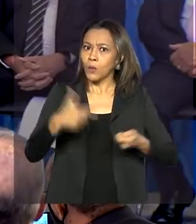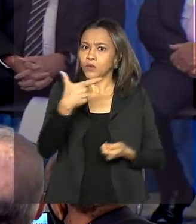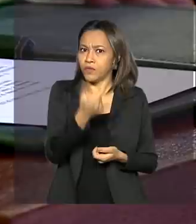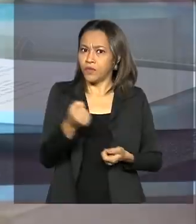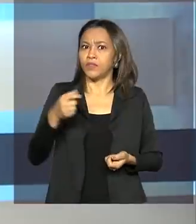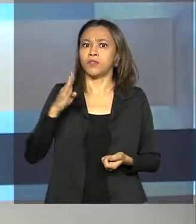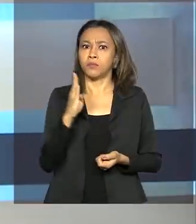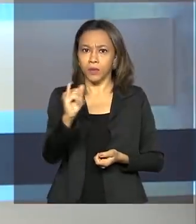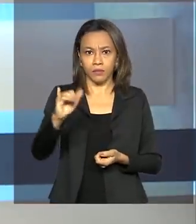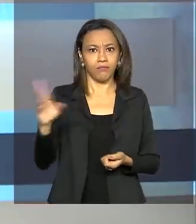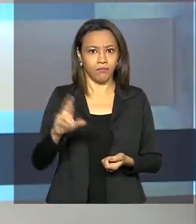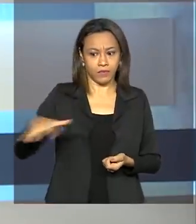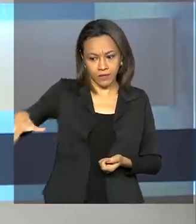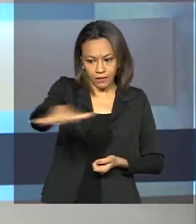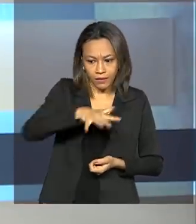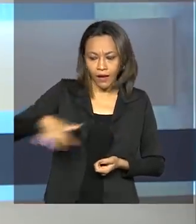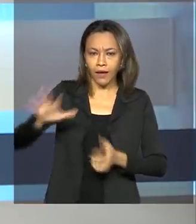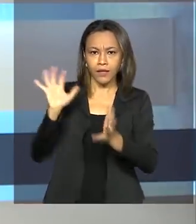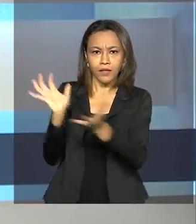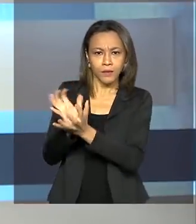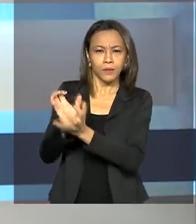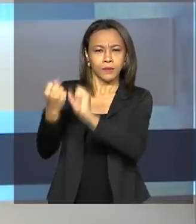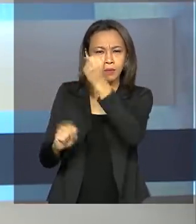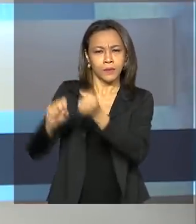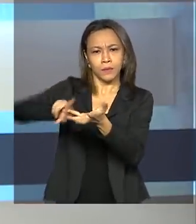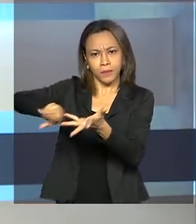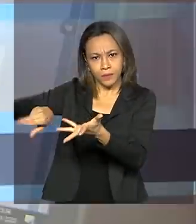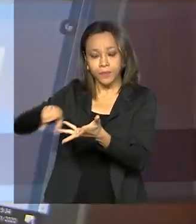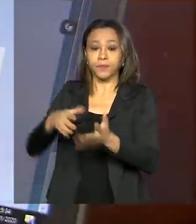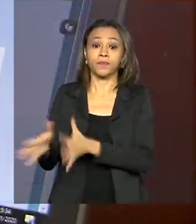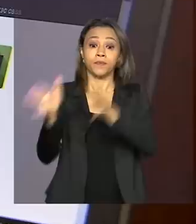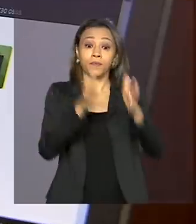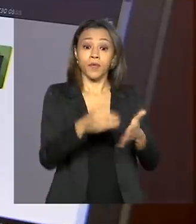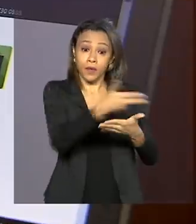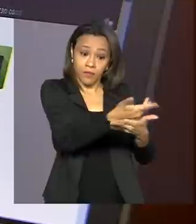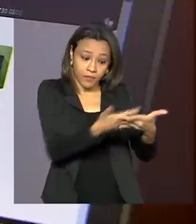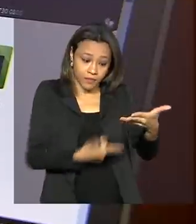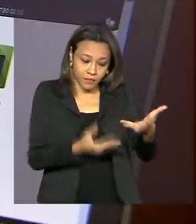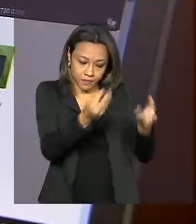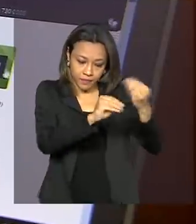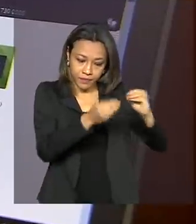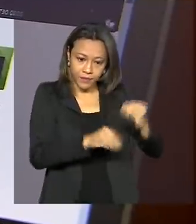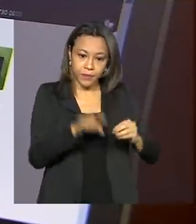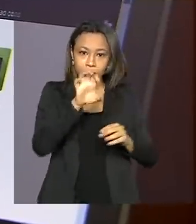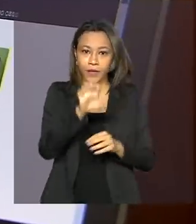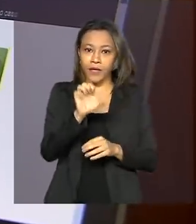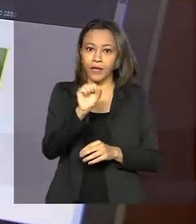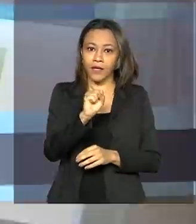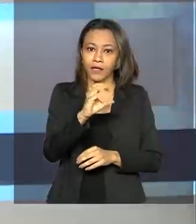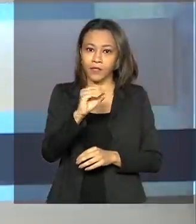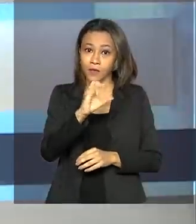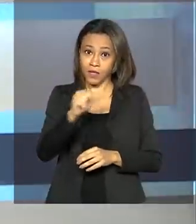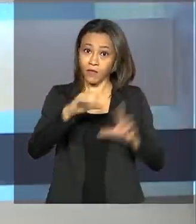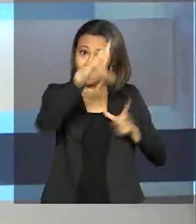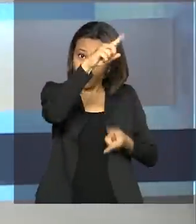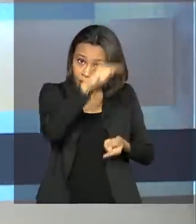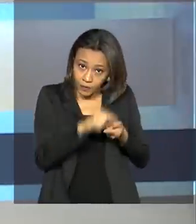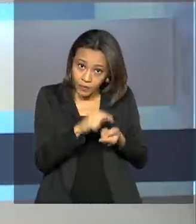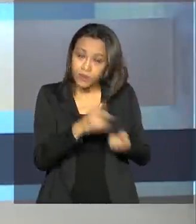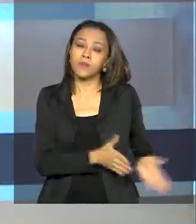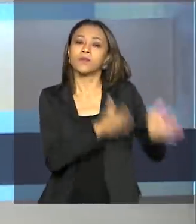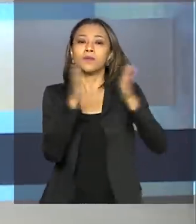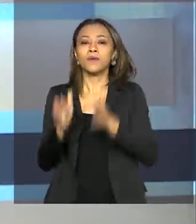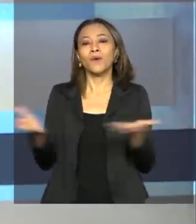setor produtivo. Mudança também no e-social. O preenchimento do formulário foi simplificado. E veja também,